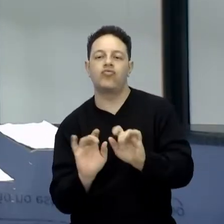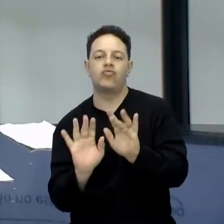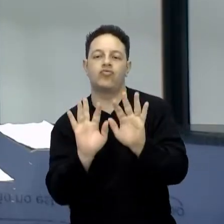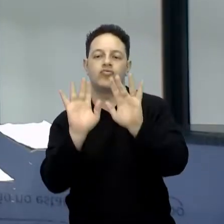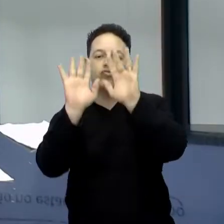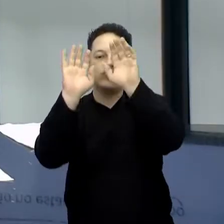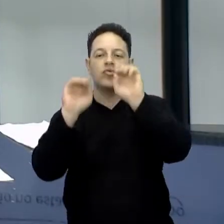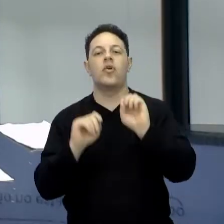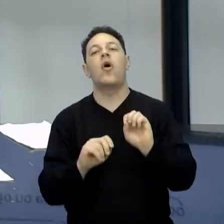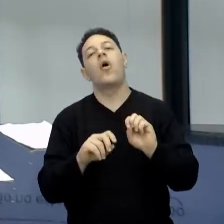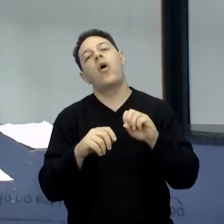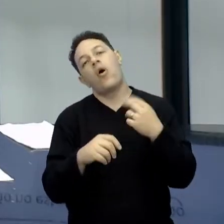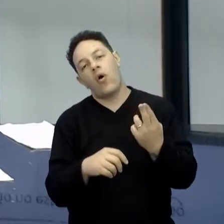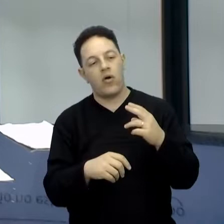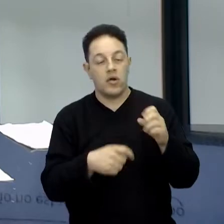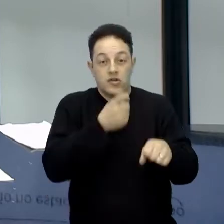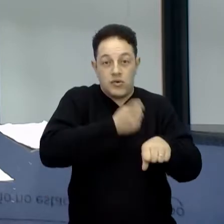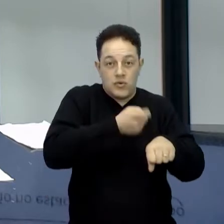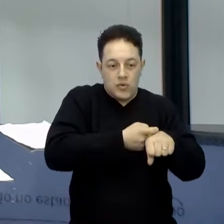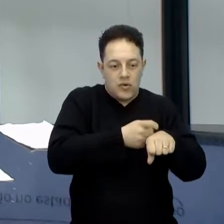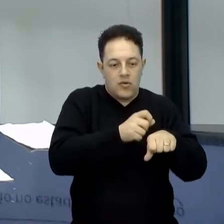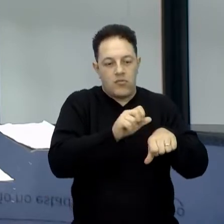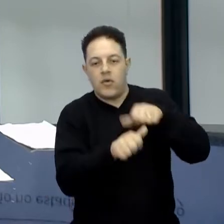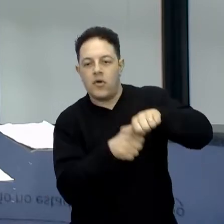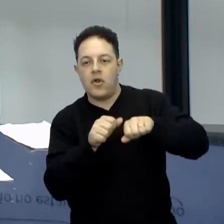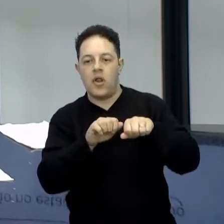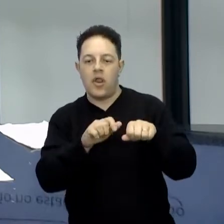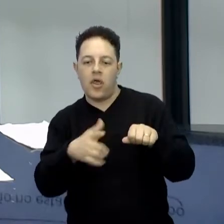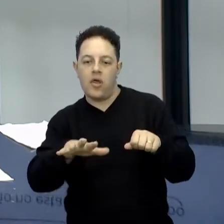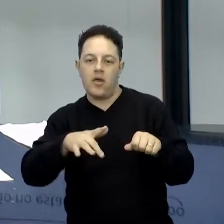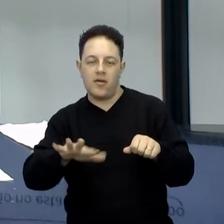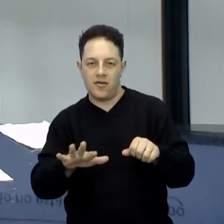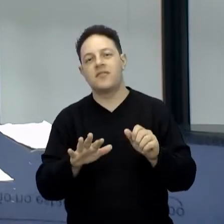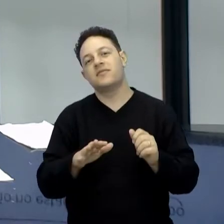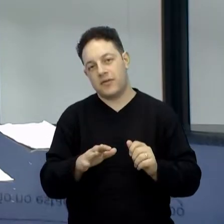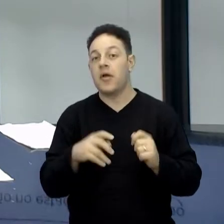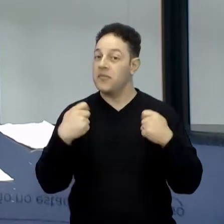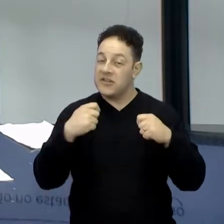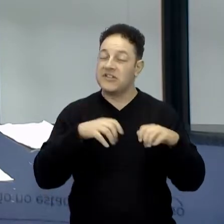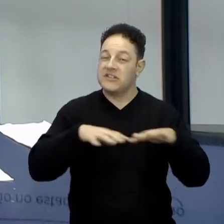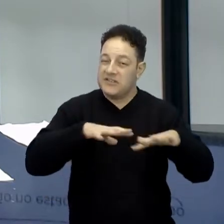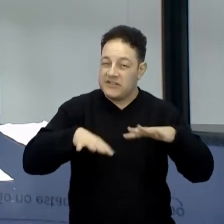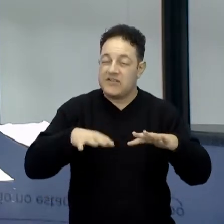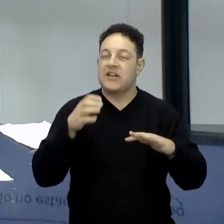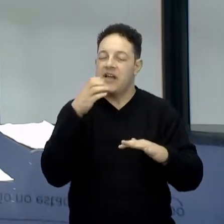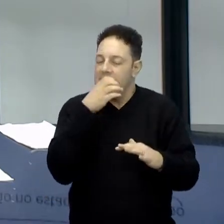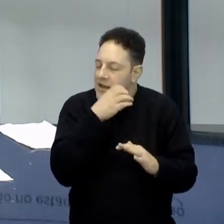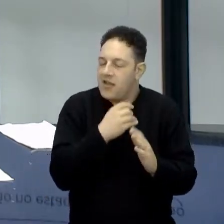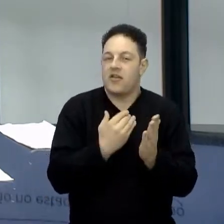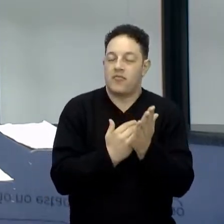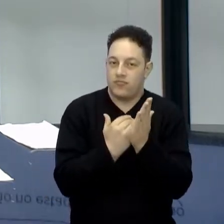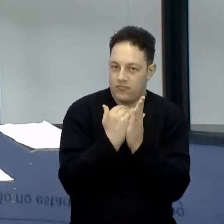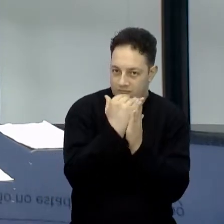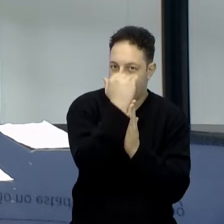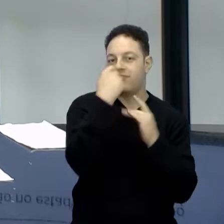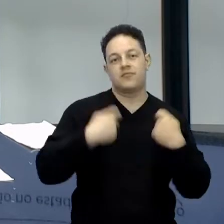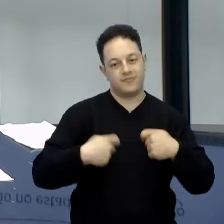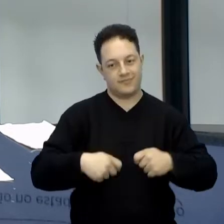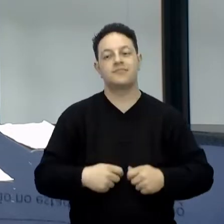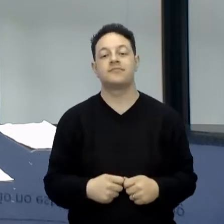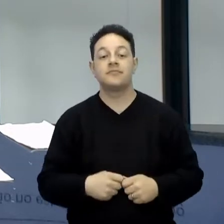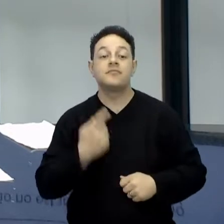latente. Para isso, você precisa, então, movimentar muito, oferecer muita energia. Beleza? Então, vamos olhar aqui para a nossa...